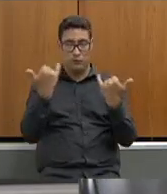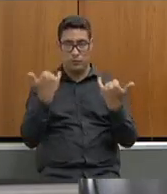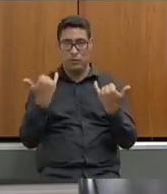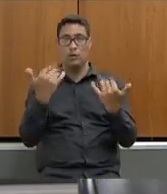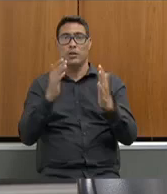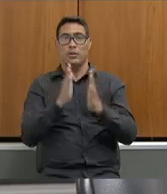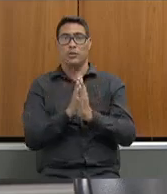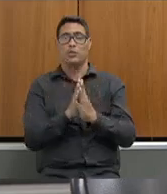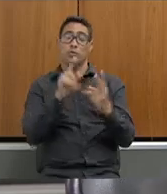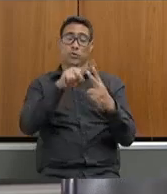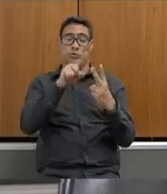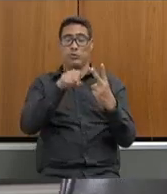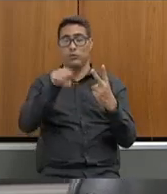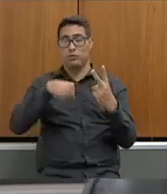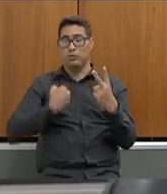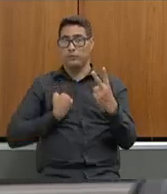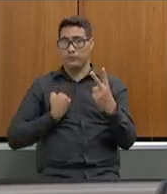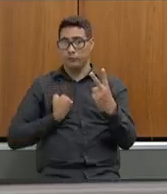números né